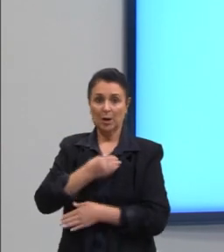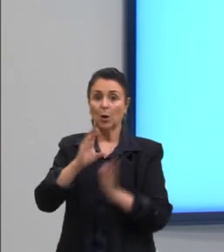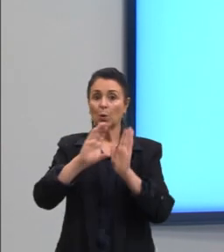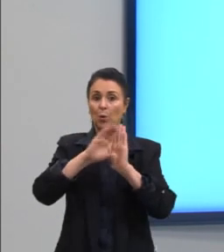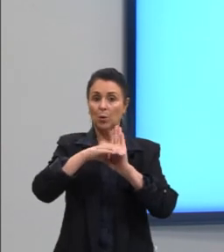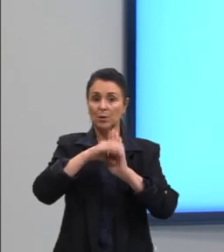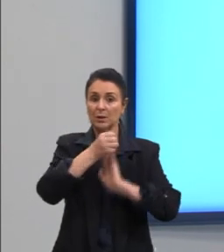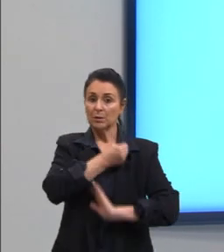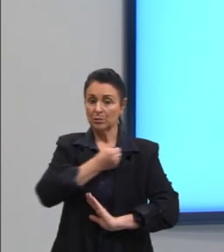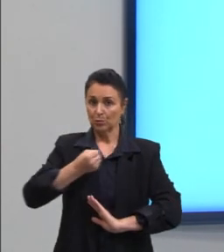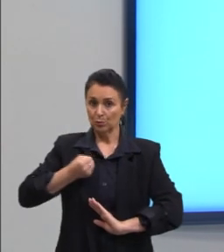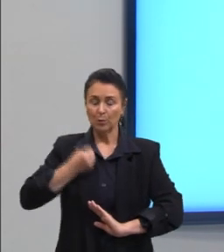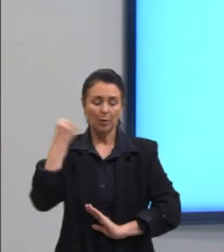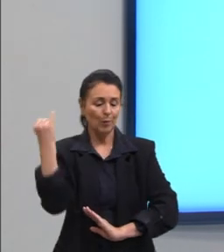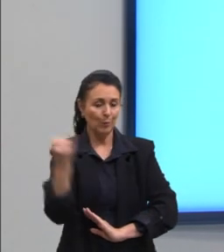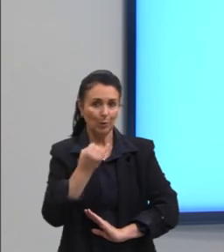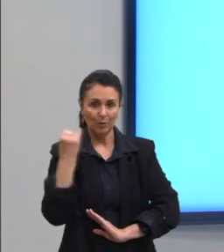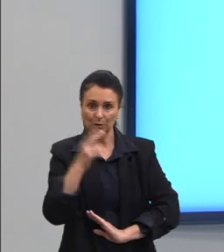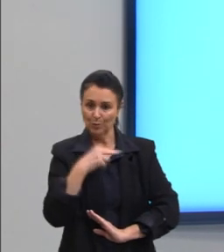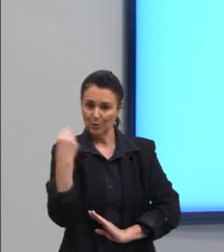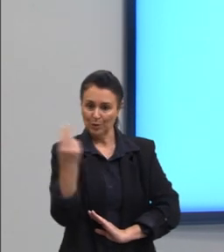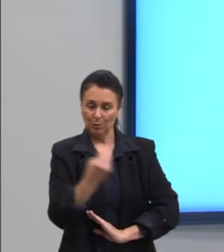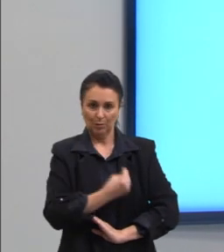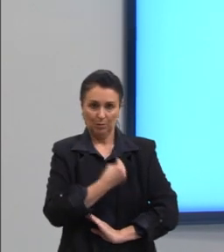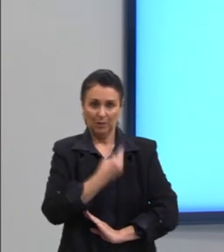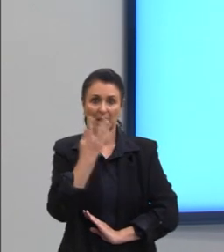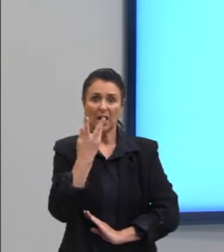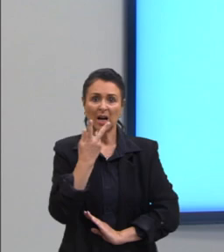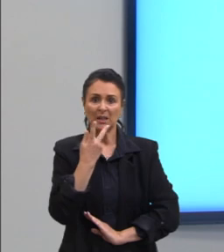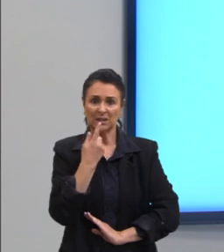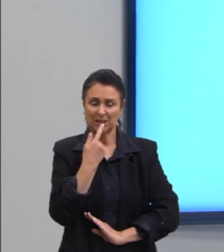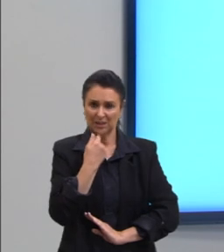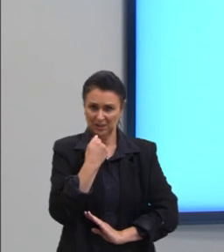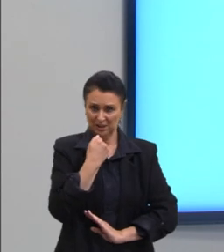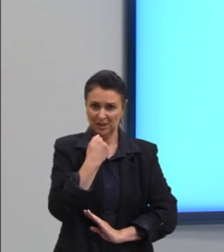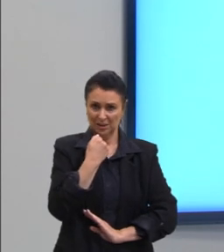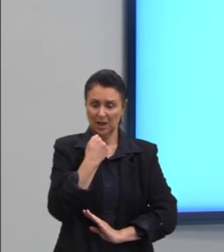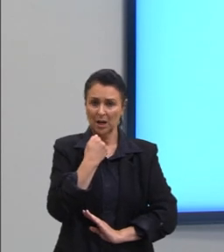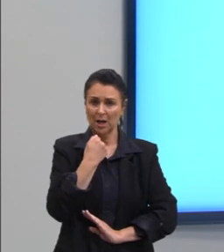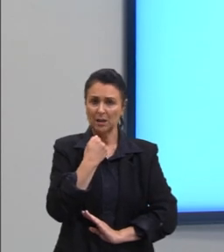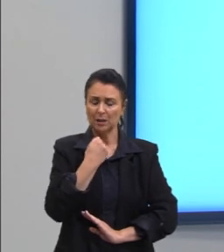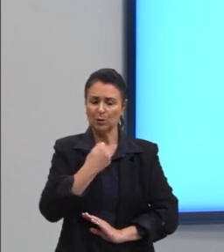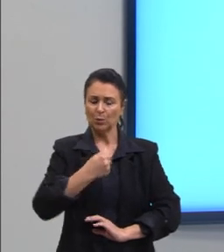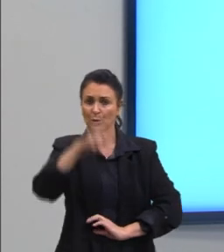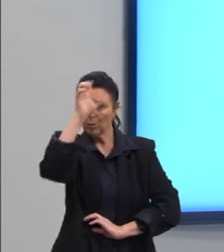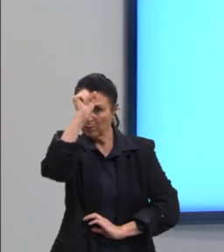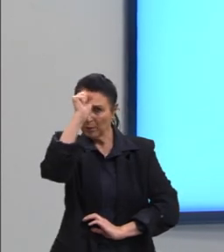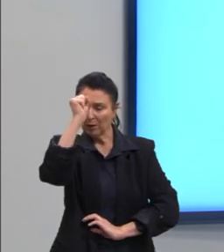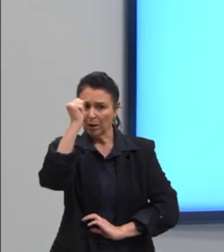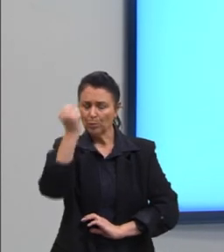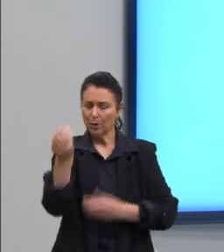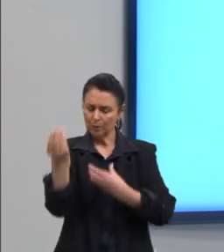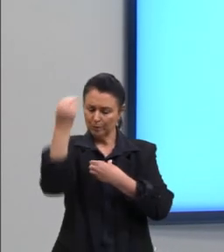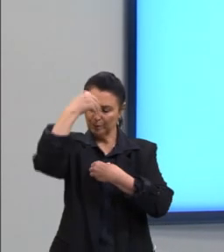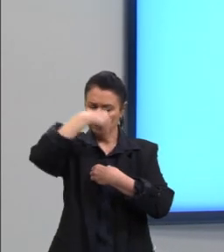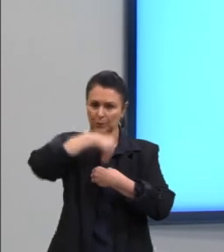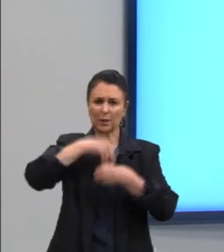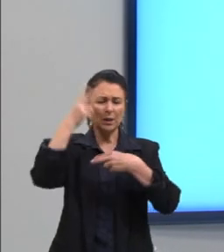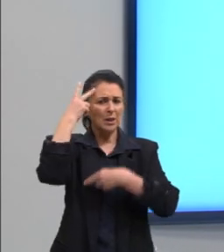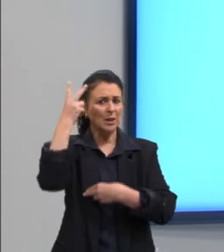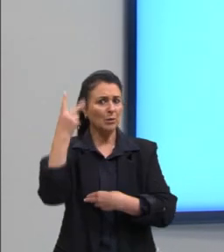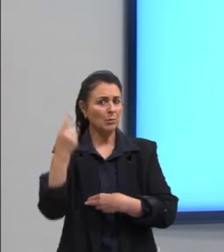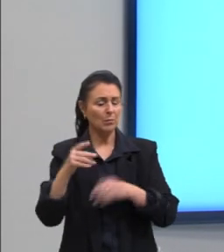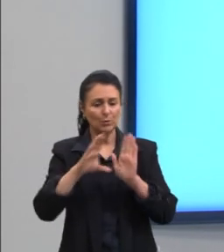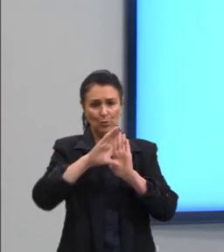no nosso modo de vida. Crianças, durante sua formação, interiorizam muito naturalmente o conceito de